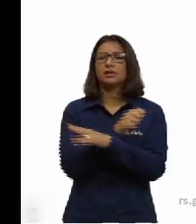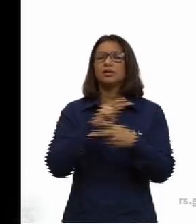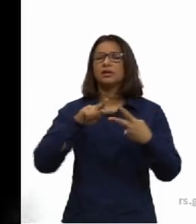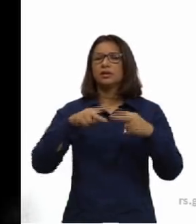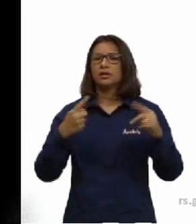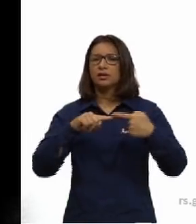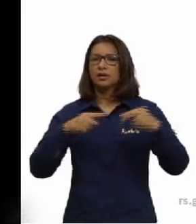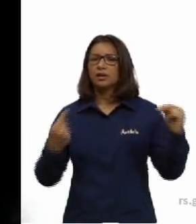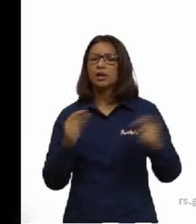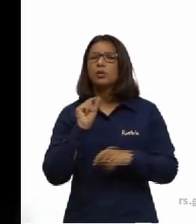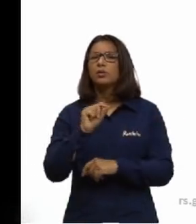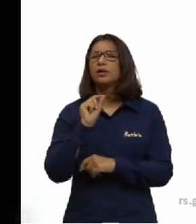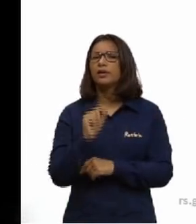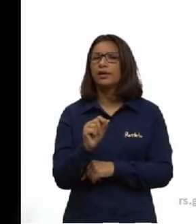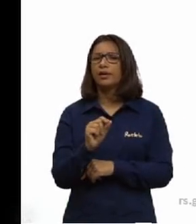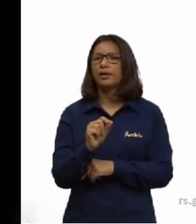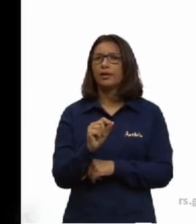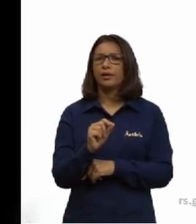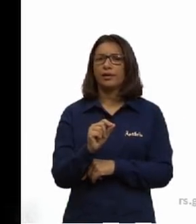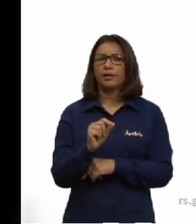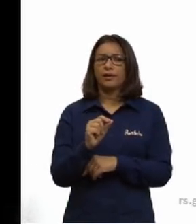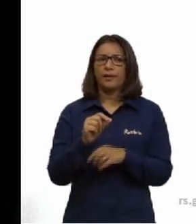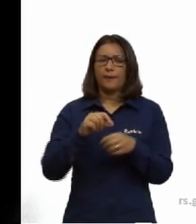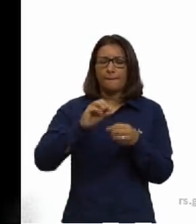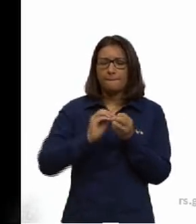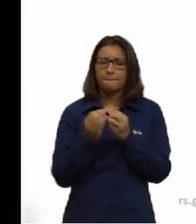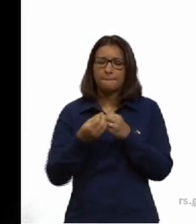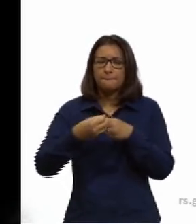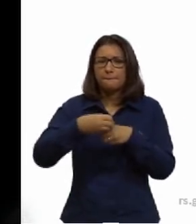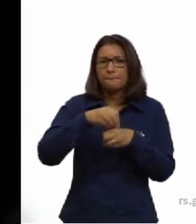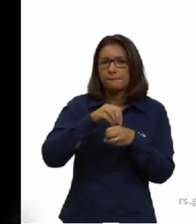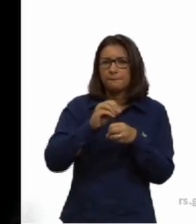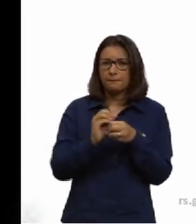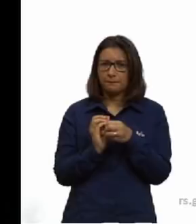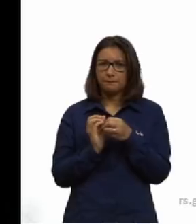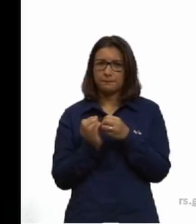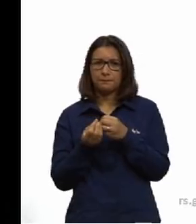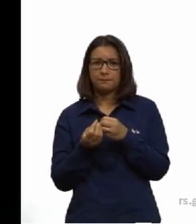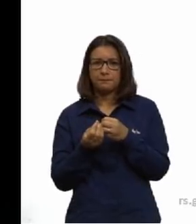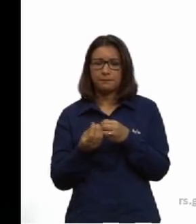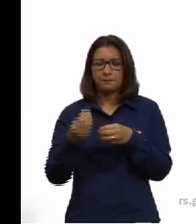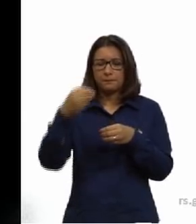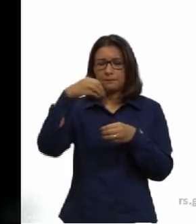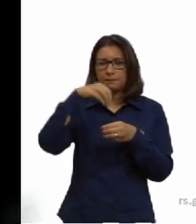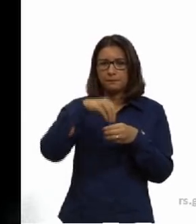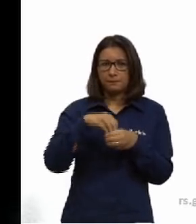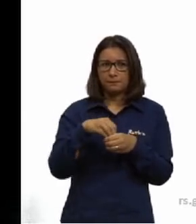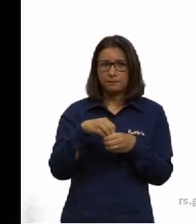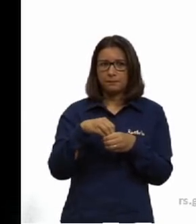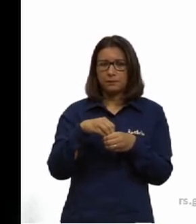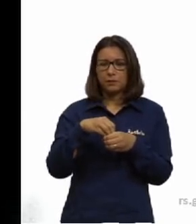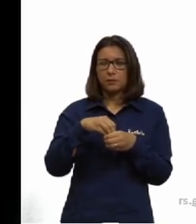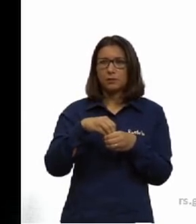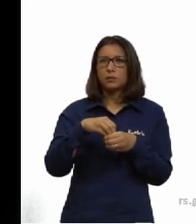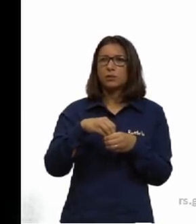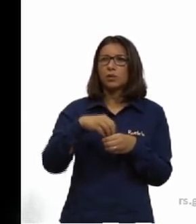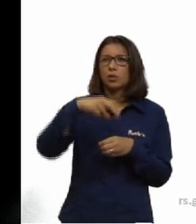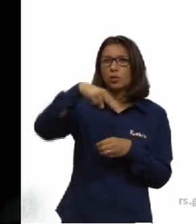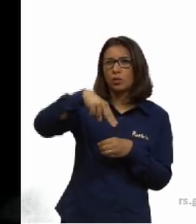isso? São as macromoléculas formadas por nucleotídeos. Lembra que eu falei